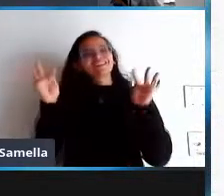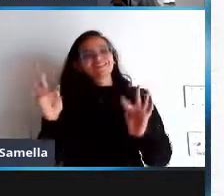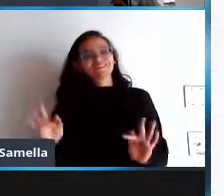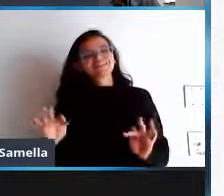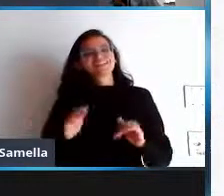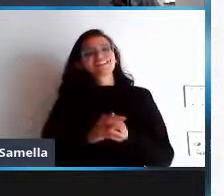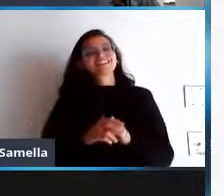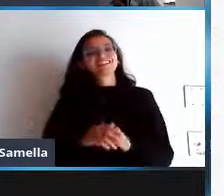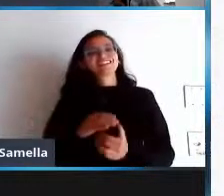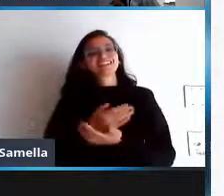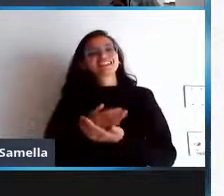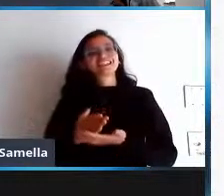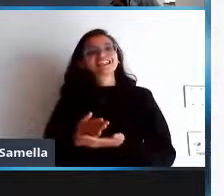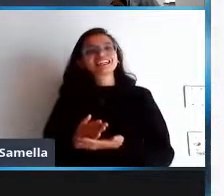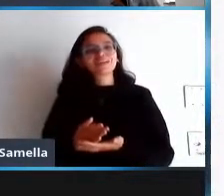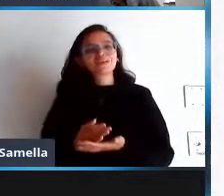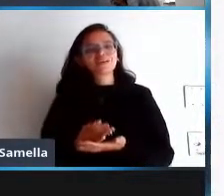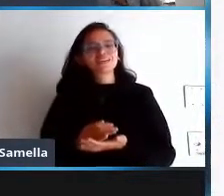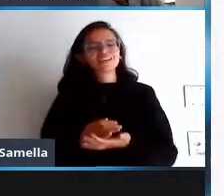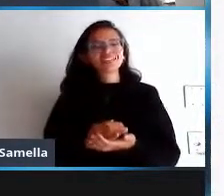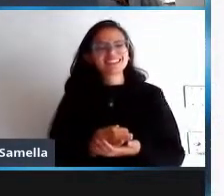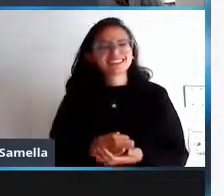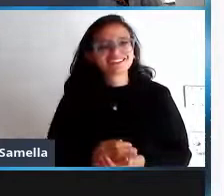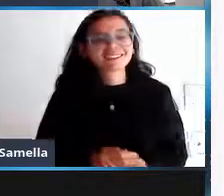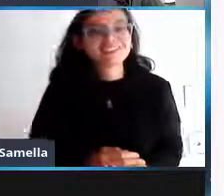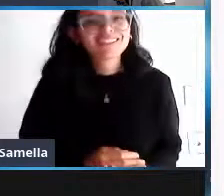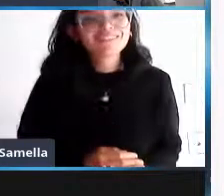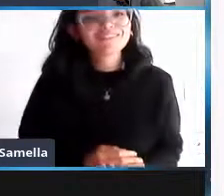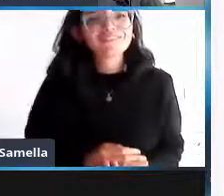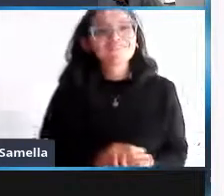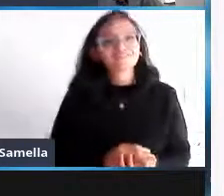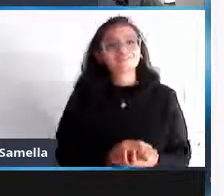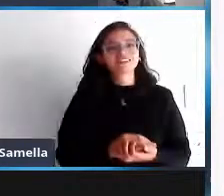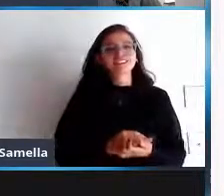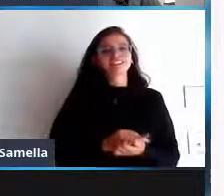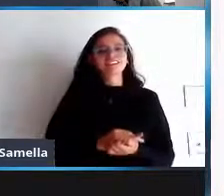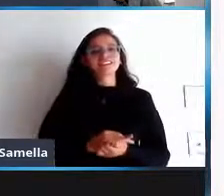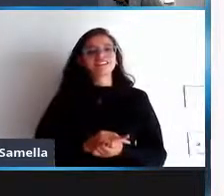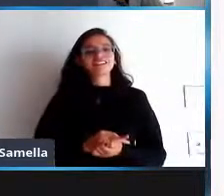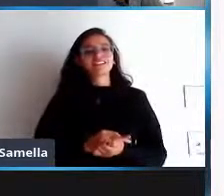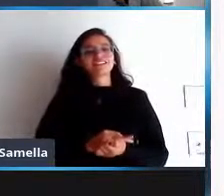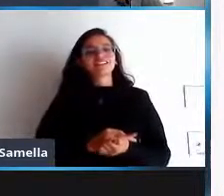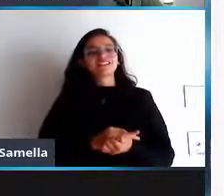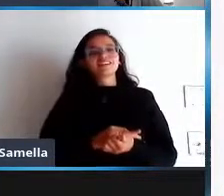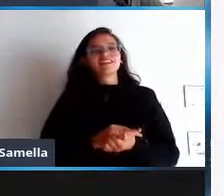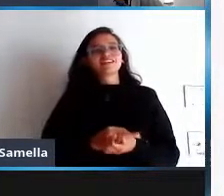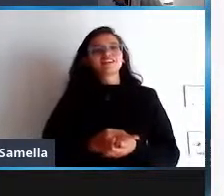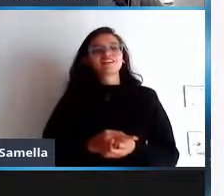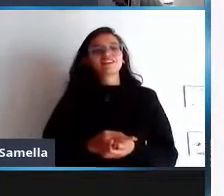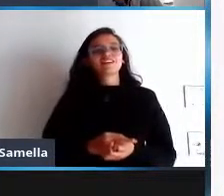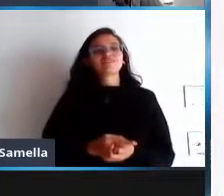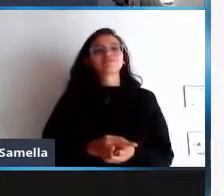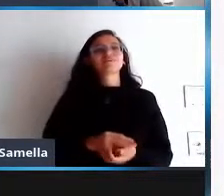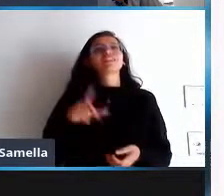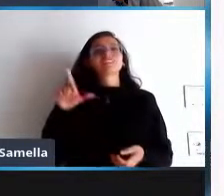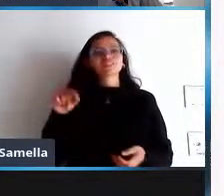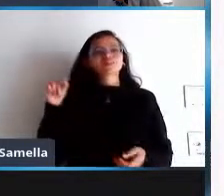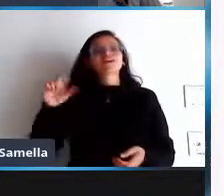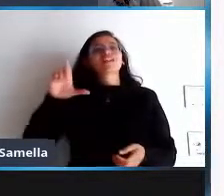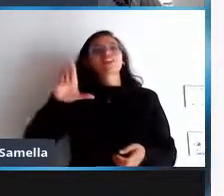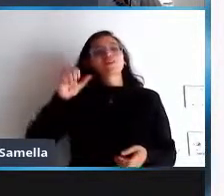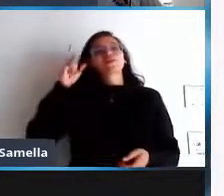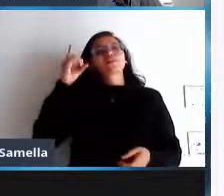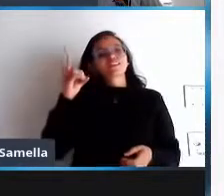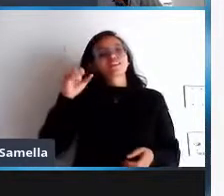banners colocar aqui terceira terceiro sorteado da